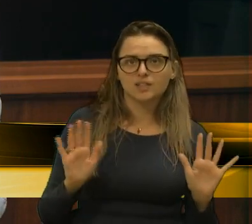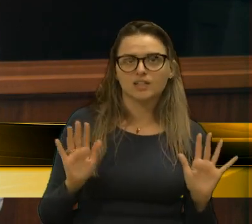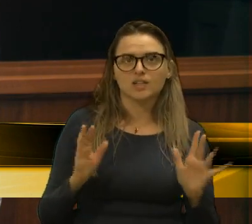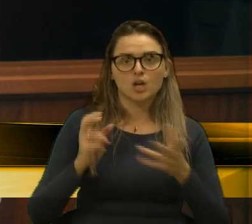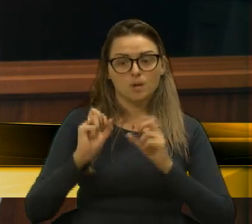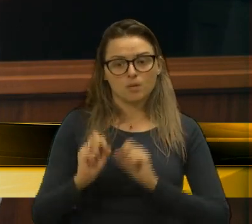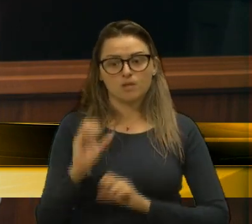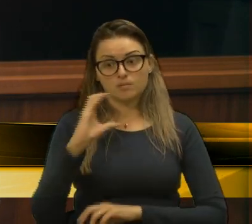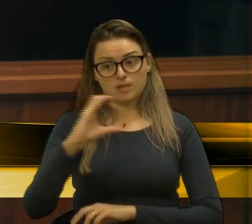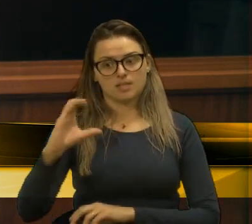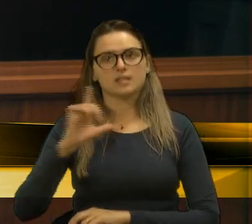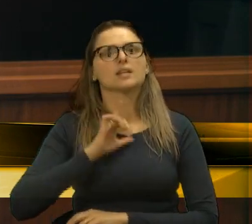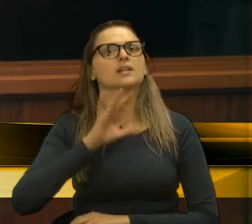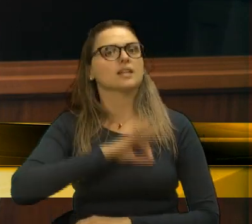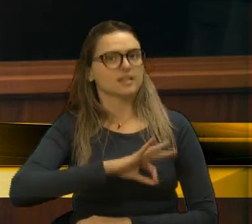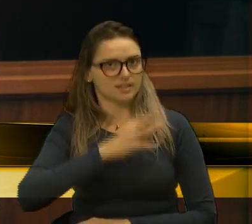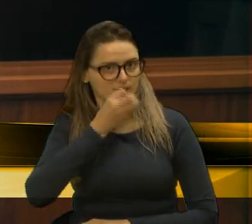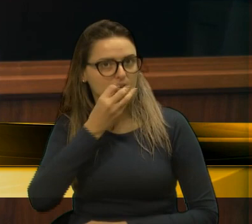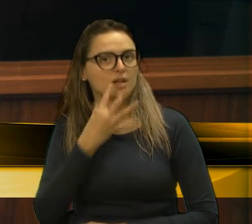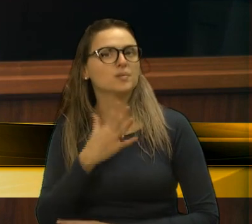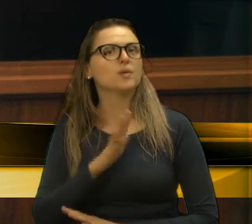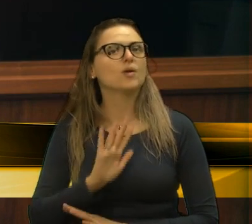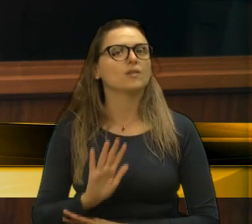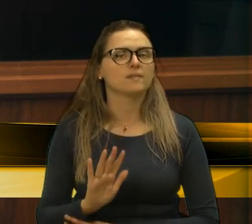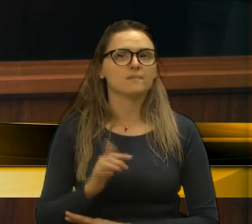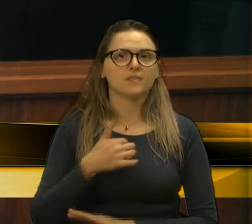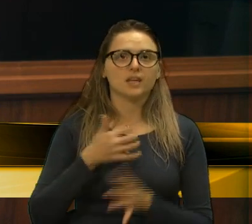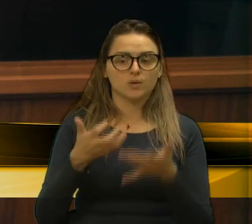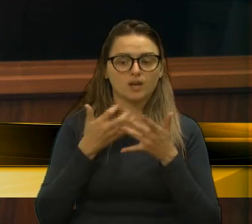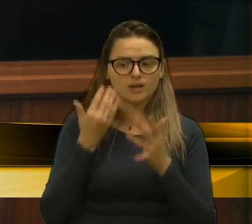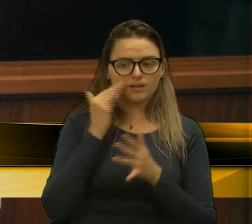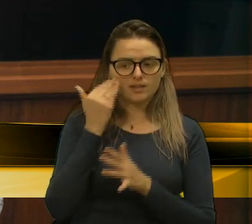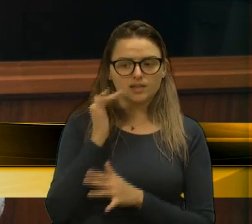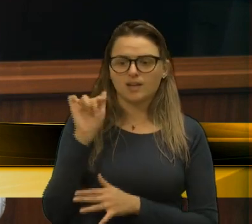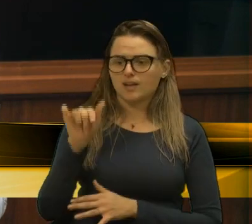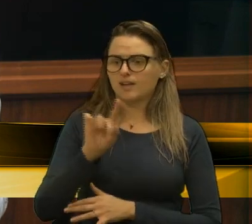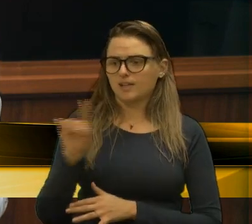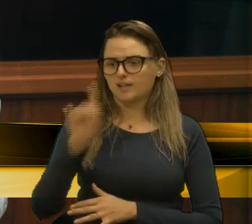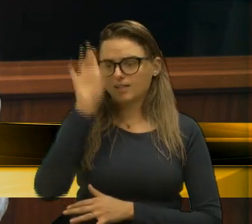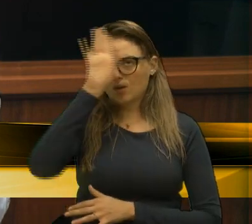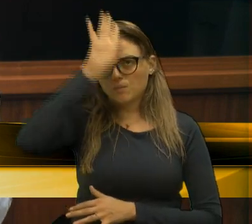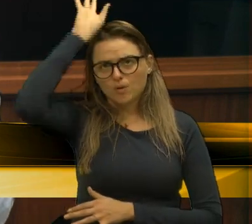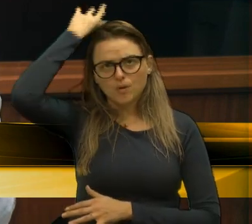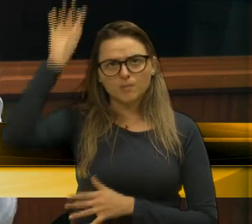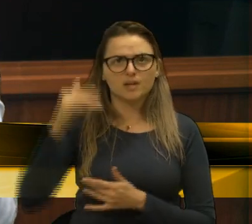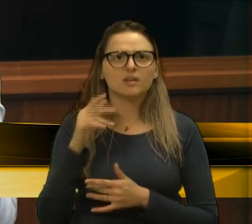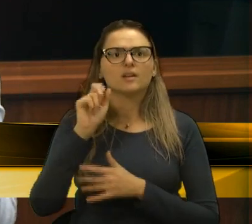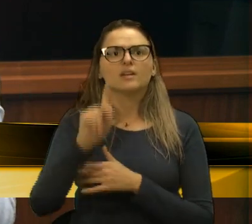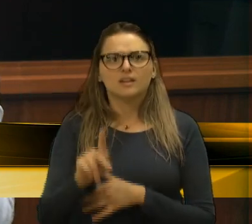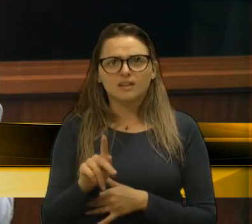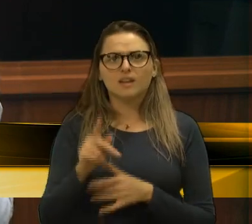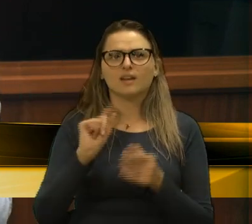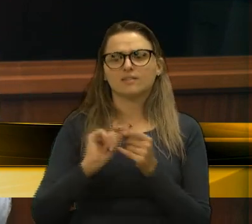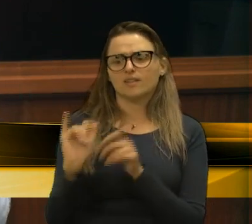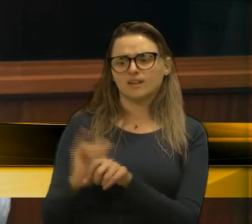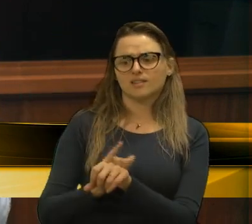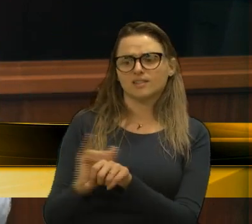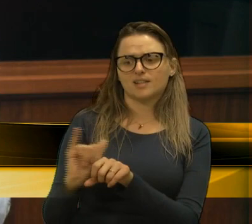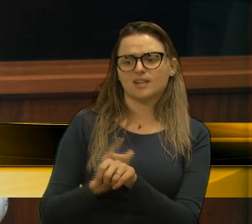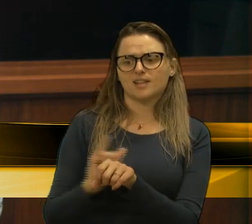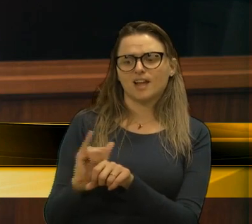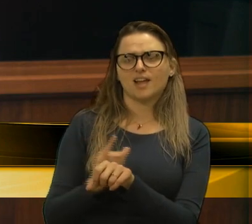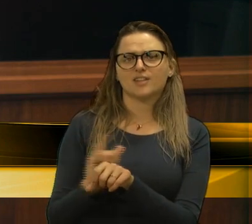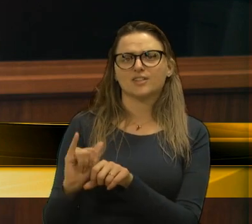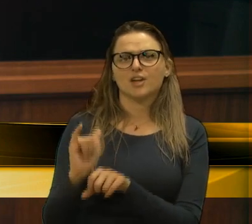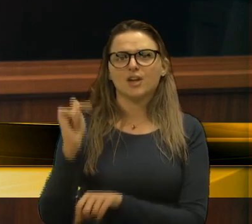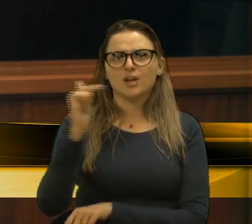que ganha bem, Diga-se de passagem. E eu queria entender, se ele não é um bombeiro, quem fez essa articulação para ele ter um lugar para